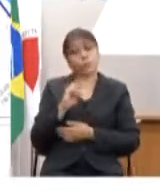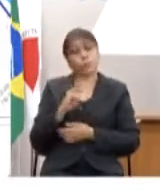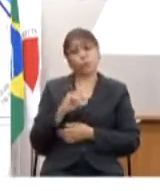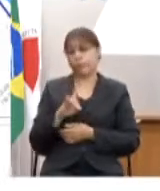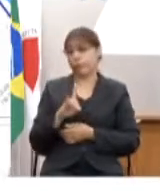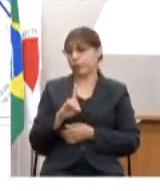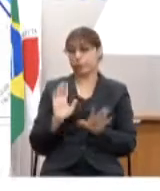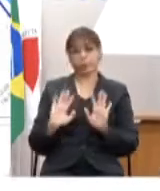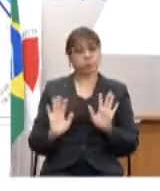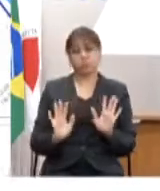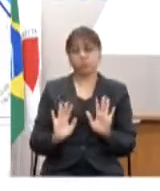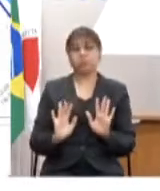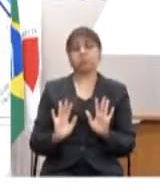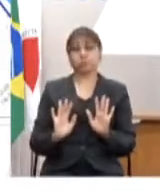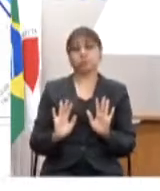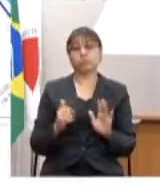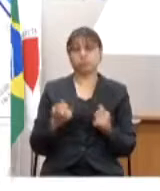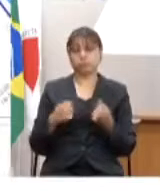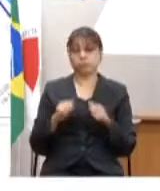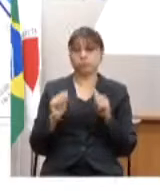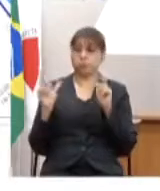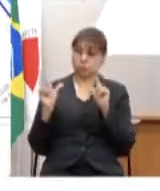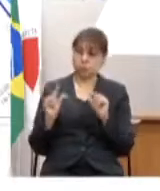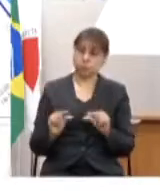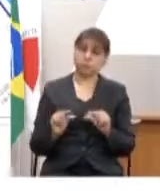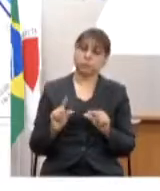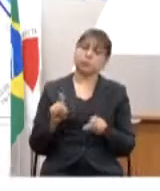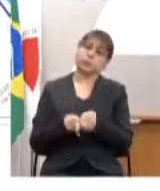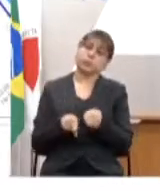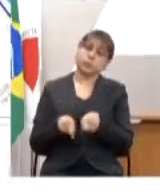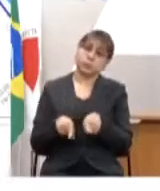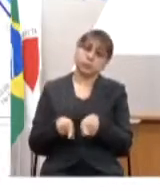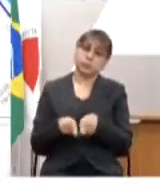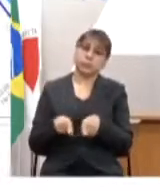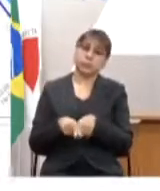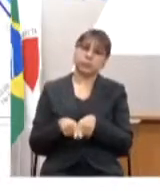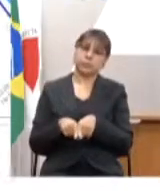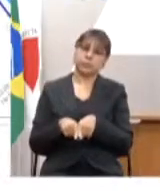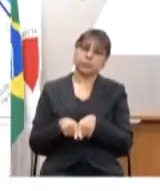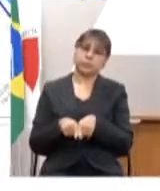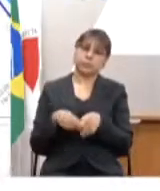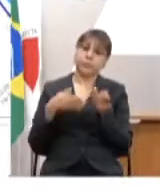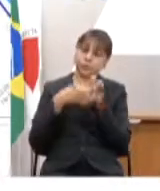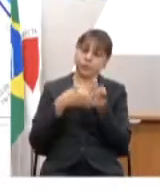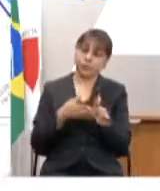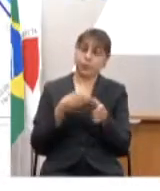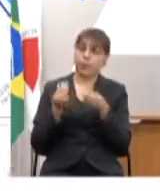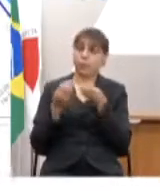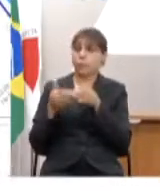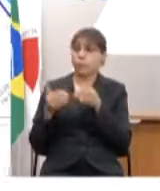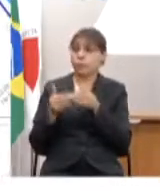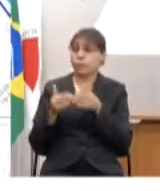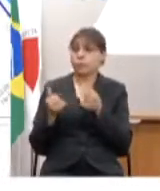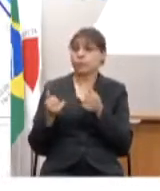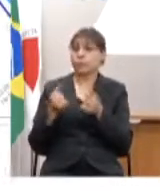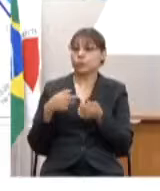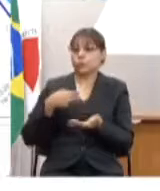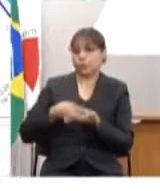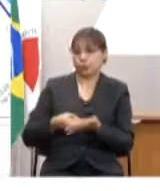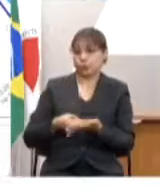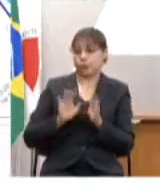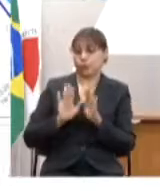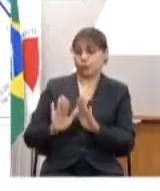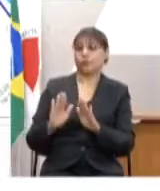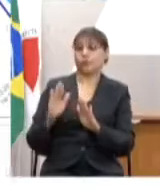irá parar de cair e por outro lado também nós temos o acompanhamento das solicitações de internação a